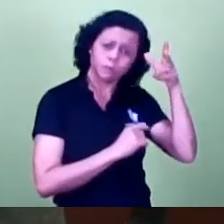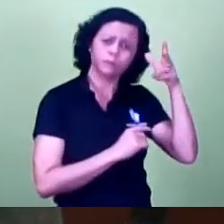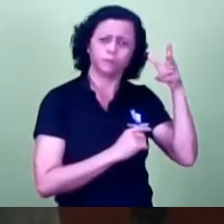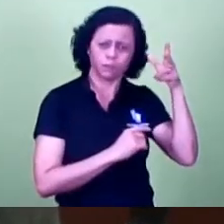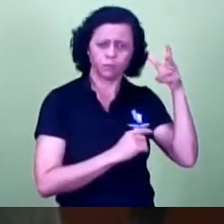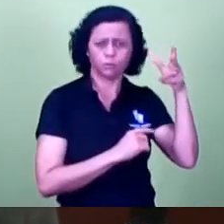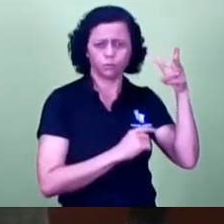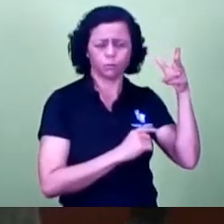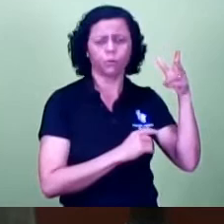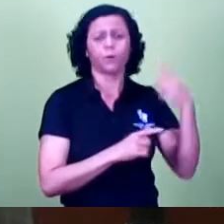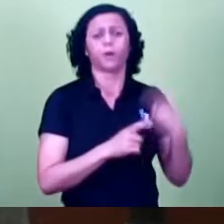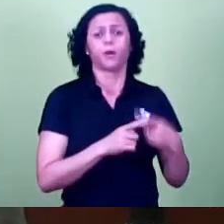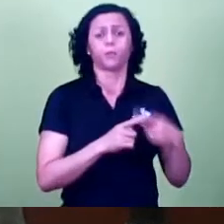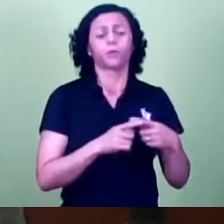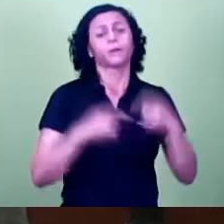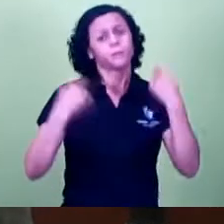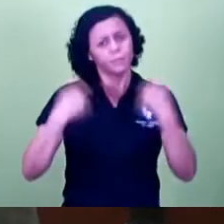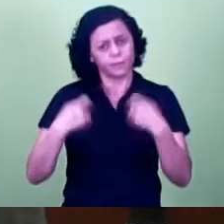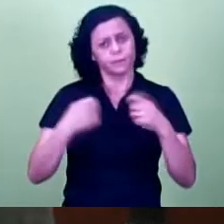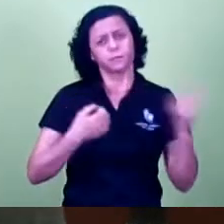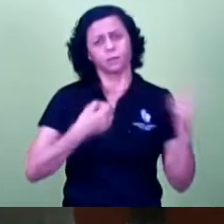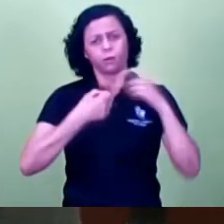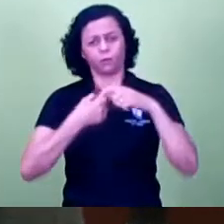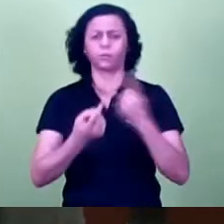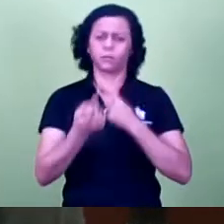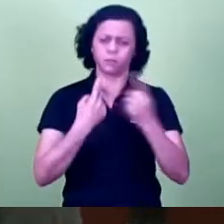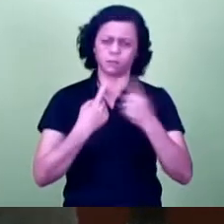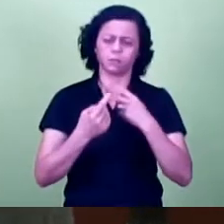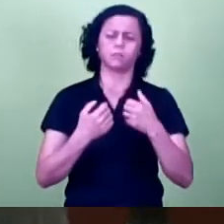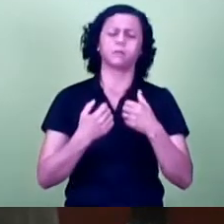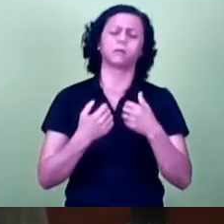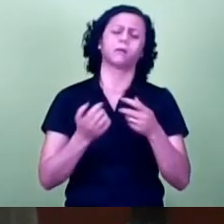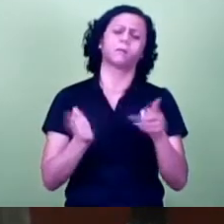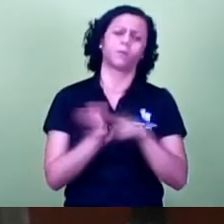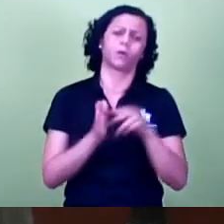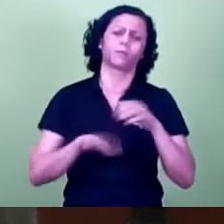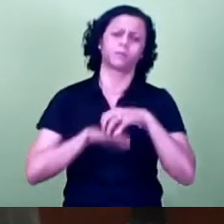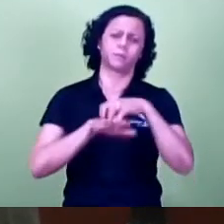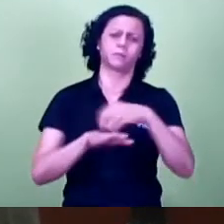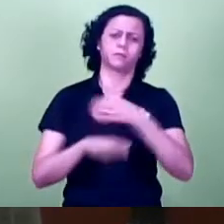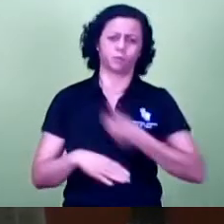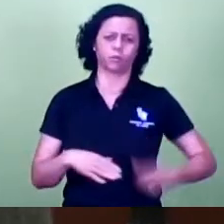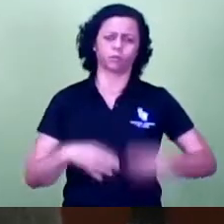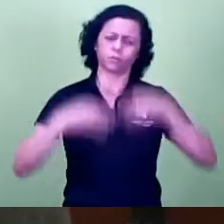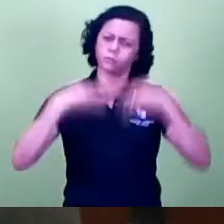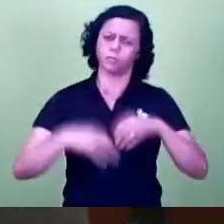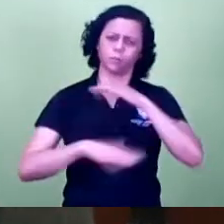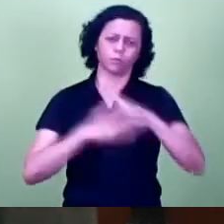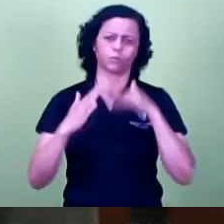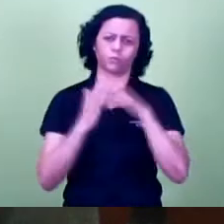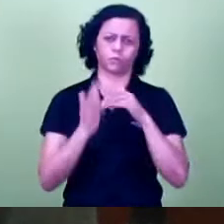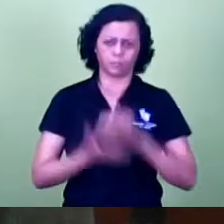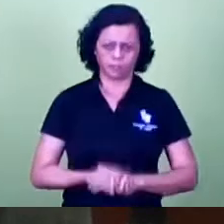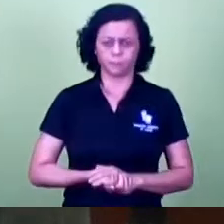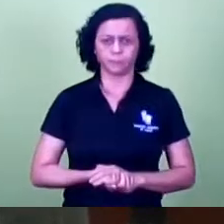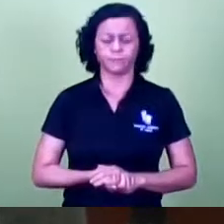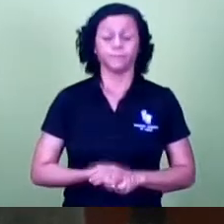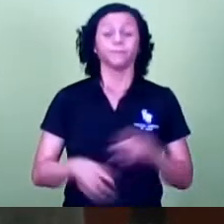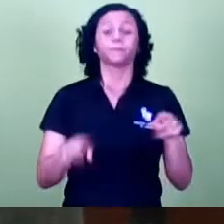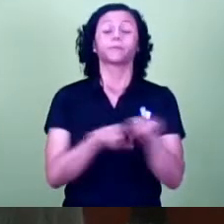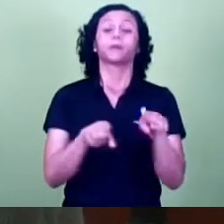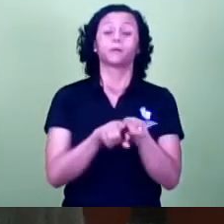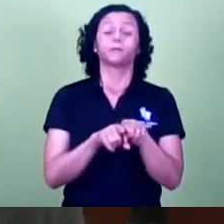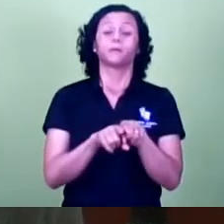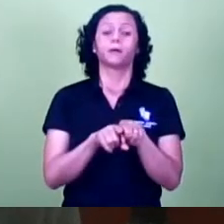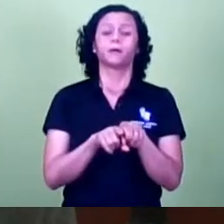retorno dessas linhas para estar atendendo a população e dar um melhor conforto a todos os usuários. Além do retorno dessas linhas, também